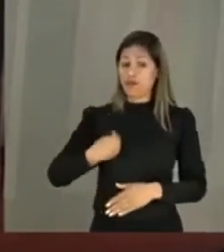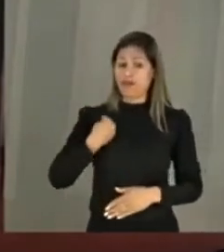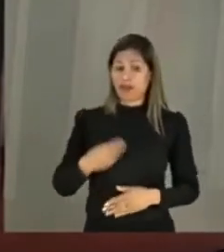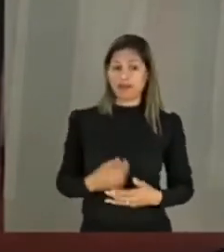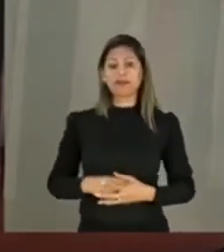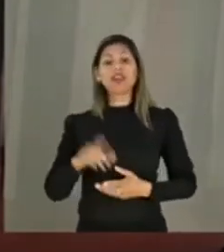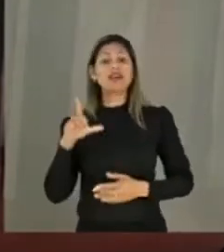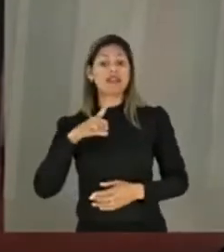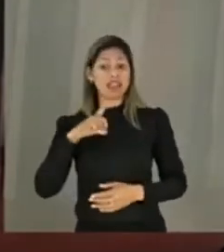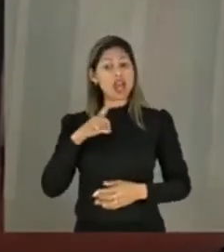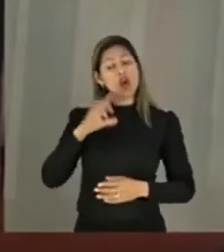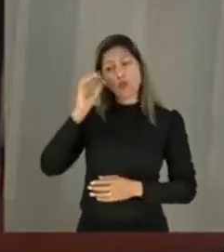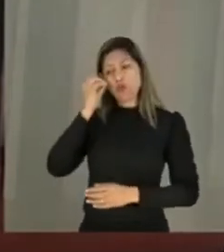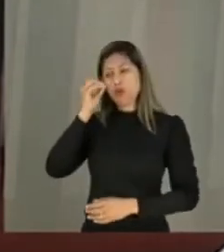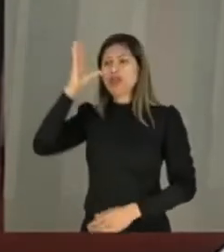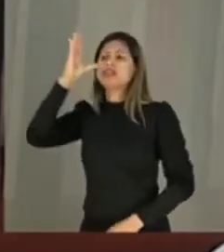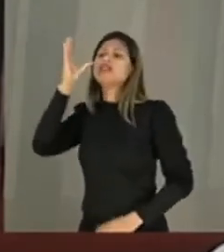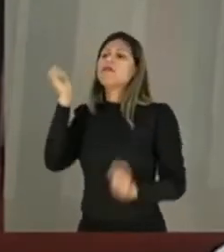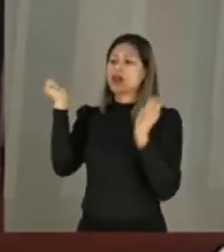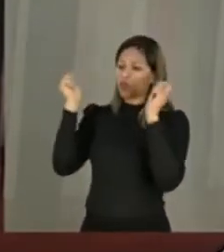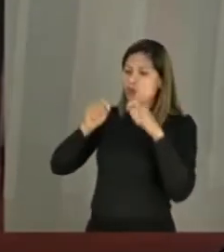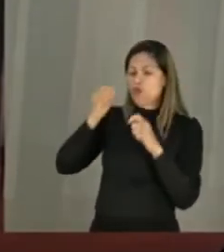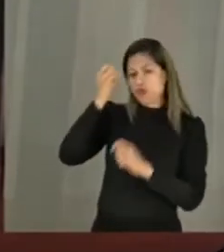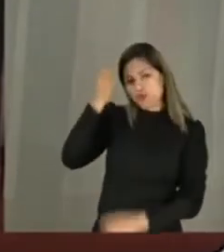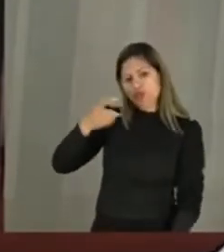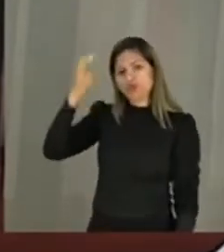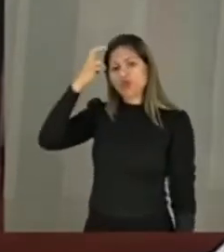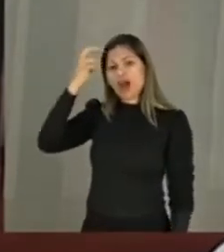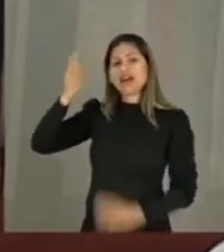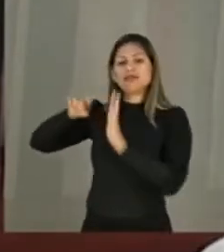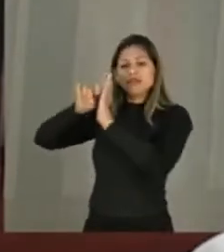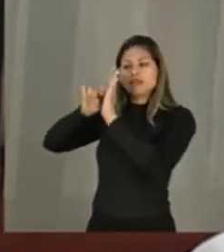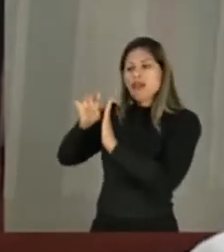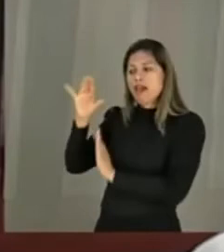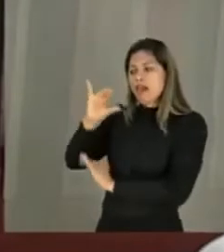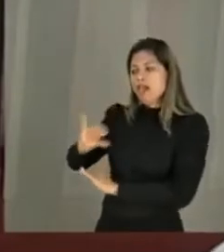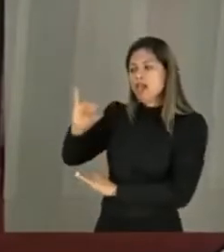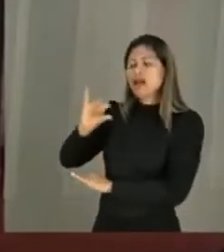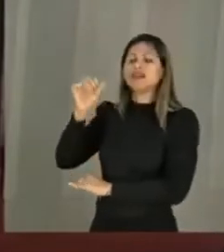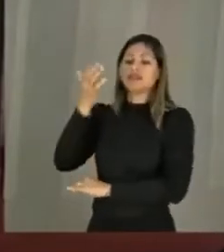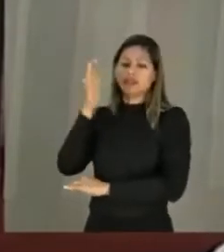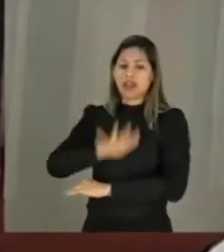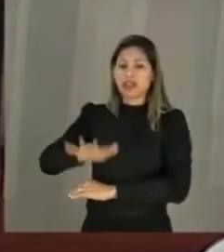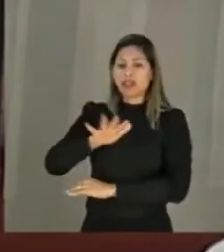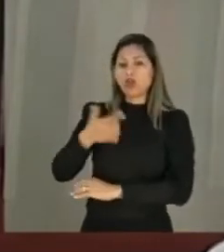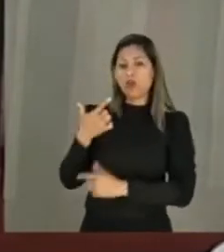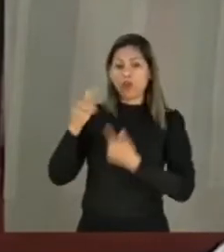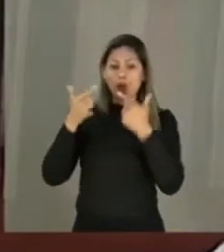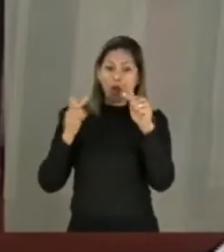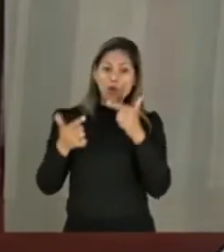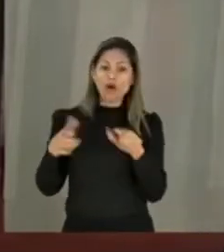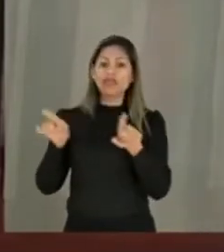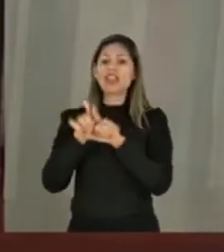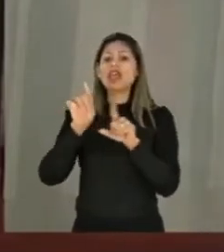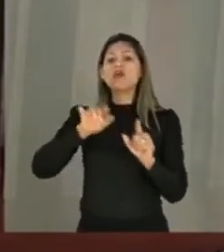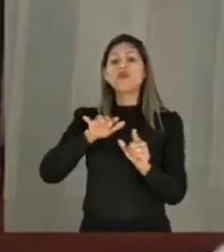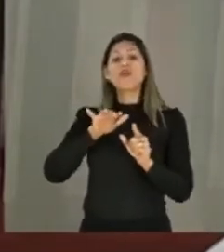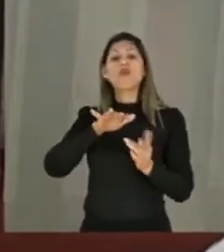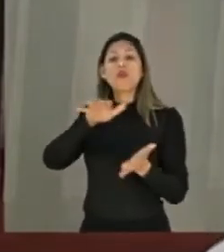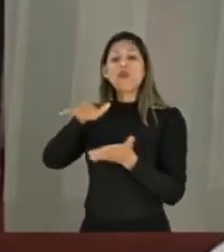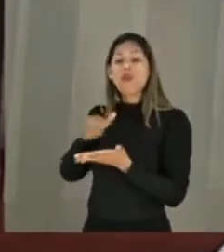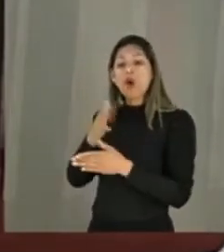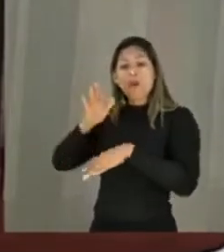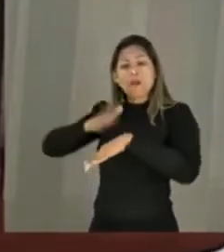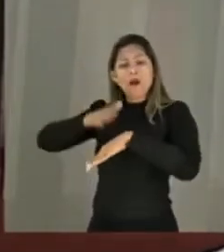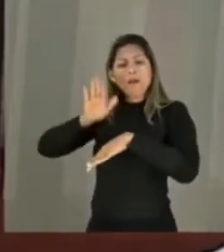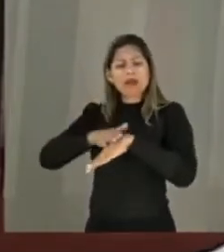Conhecimentos culturais, científicos, disciplinares, entre tantos e importantes outros. Em um mundo que está num momento